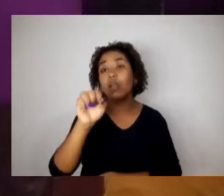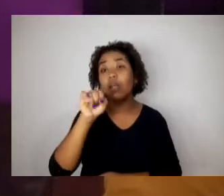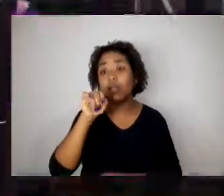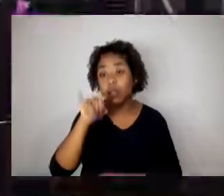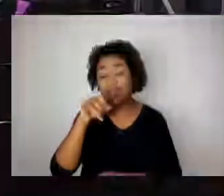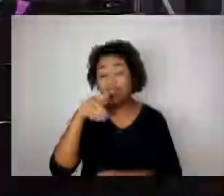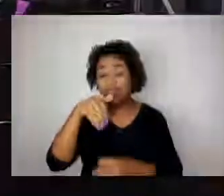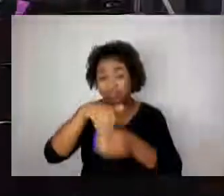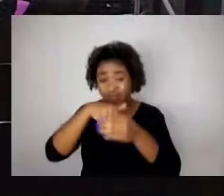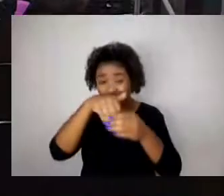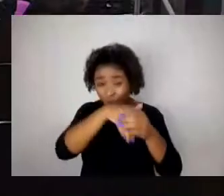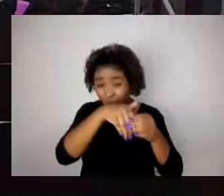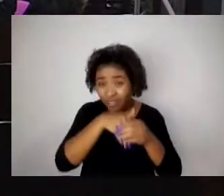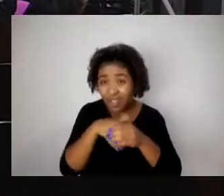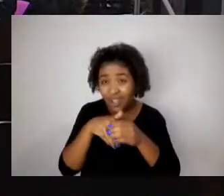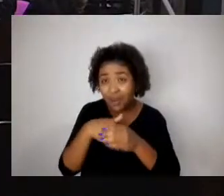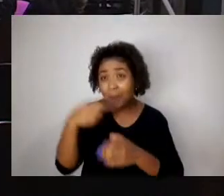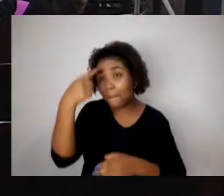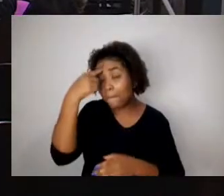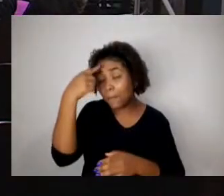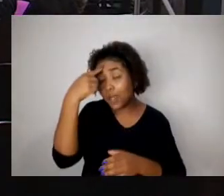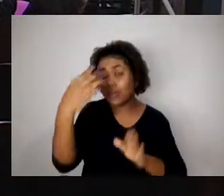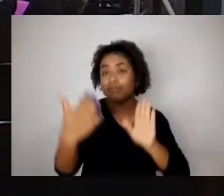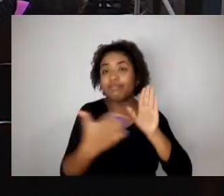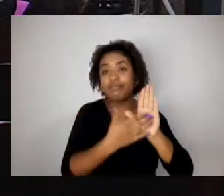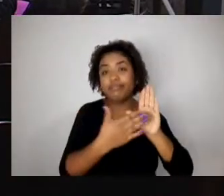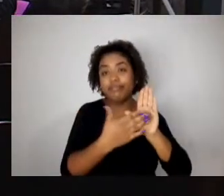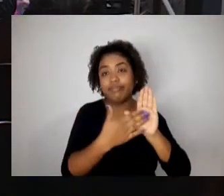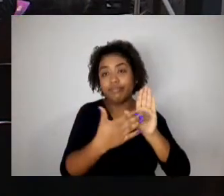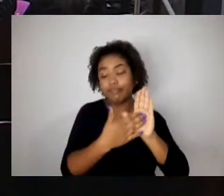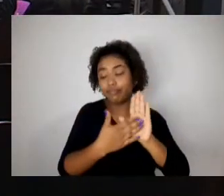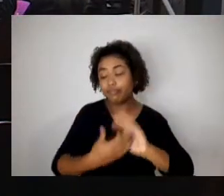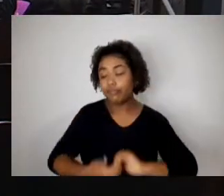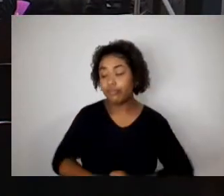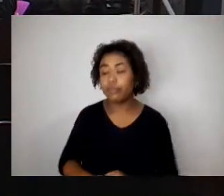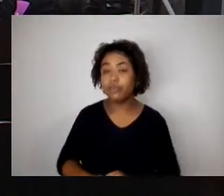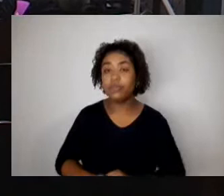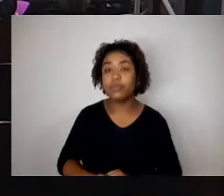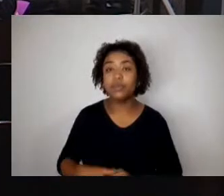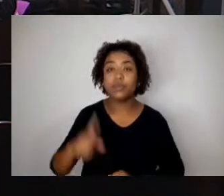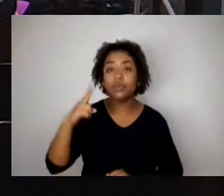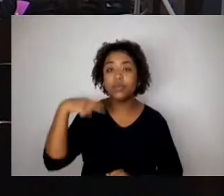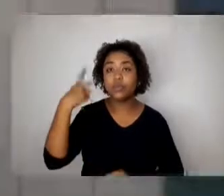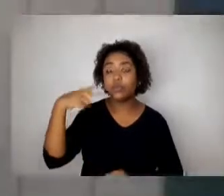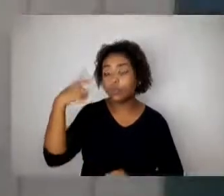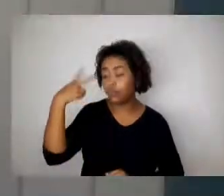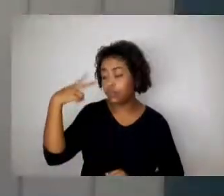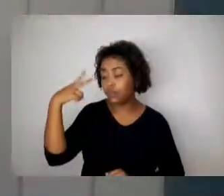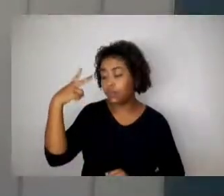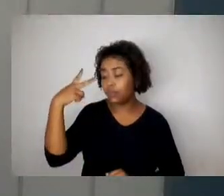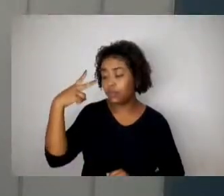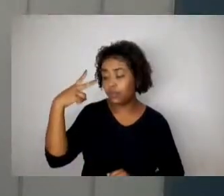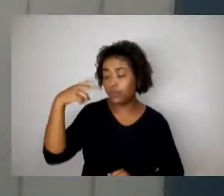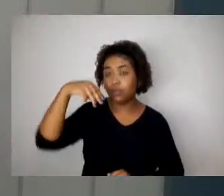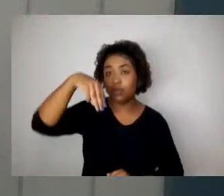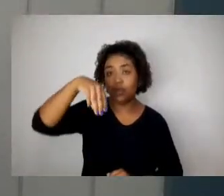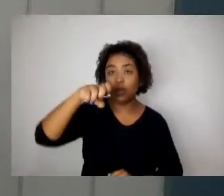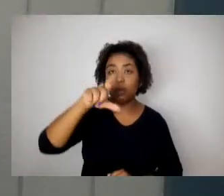nisso. O vereador Melo falando agora pela ordem, encerrando esse assunto. Então, presidente, na verdade, a gente está